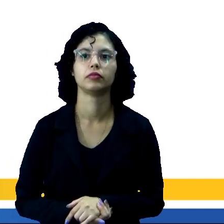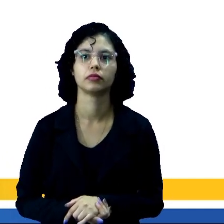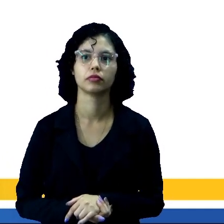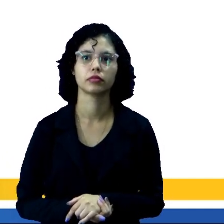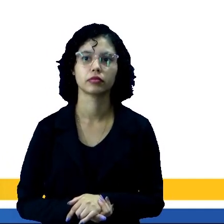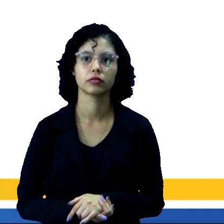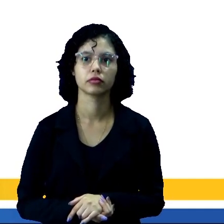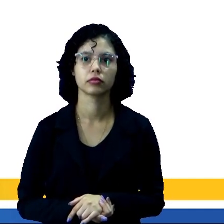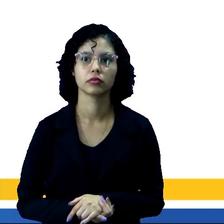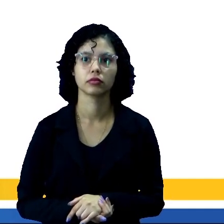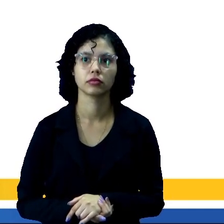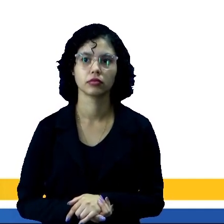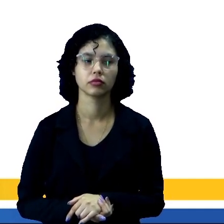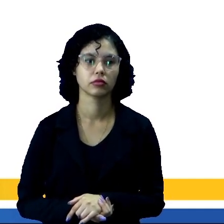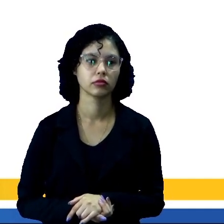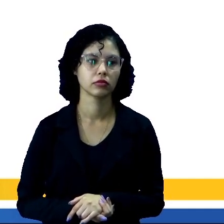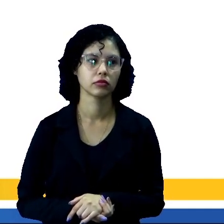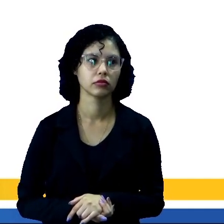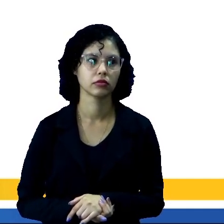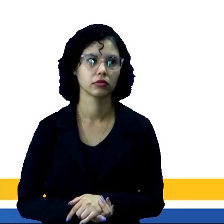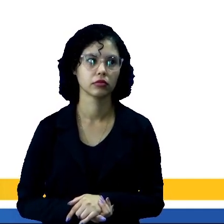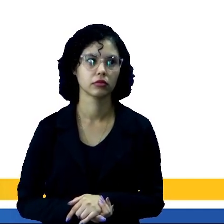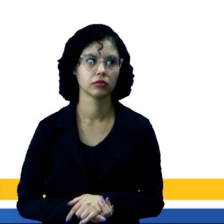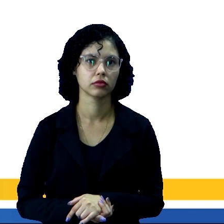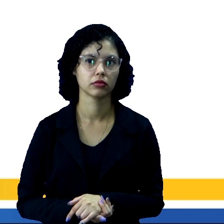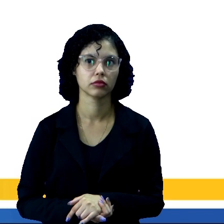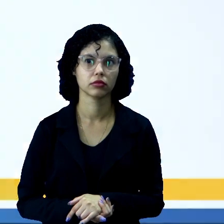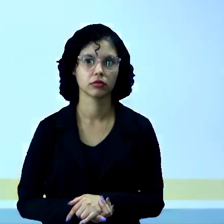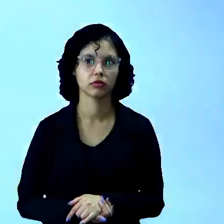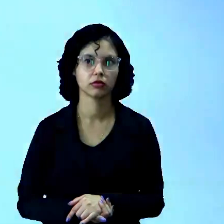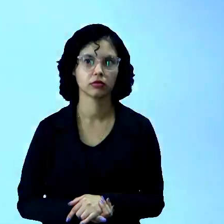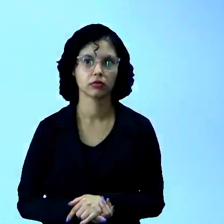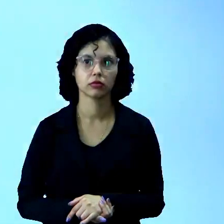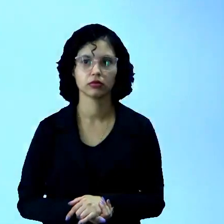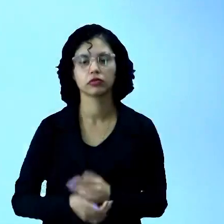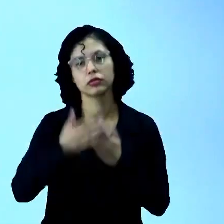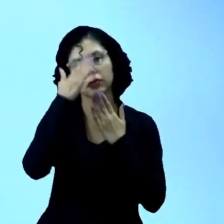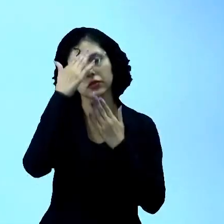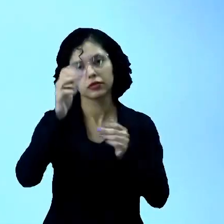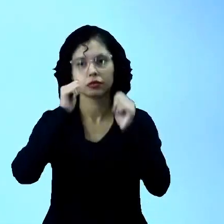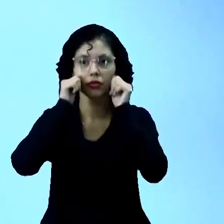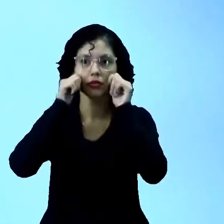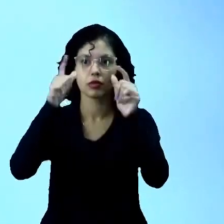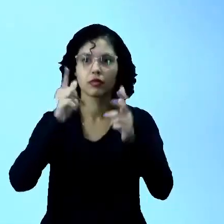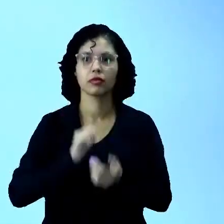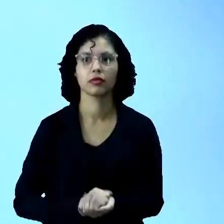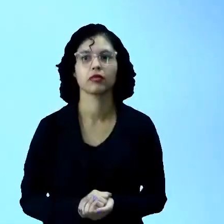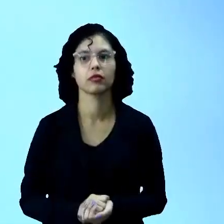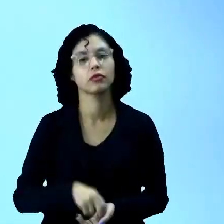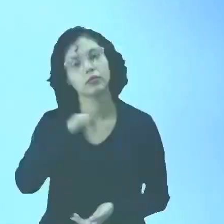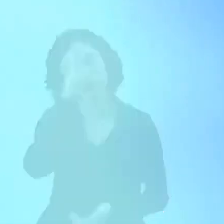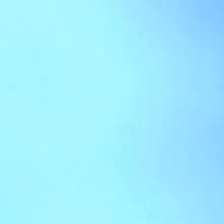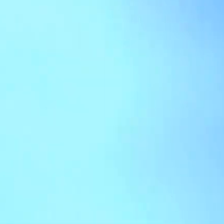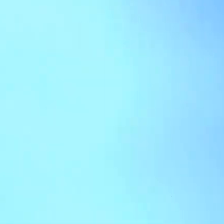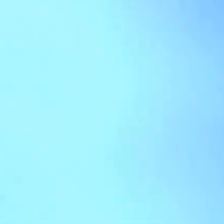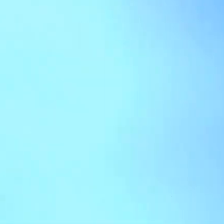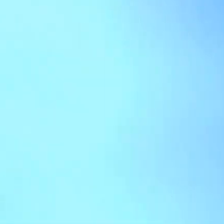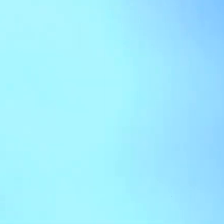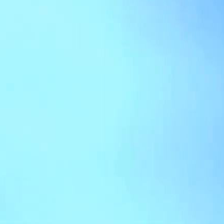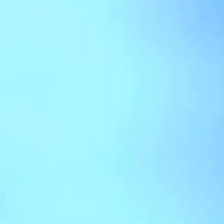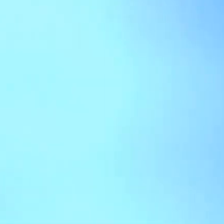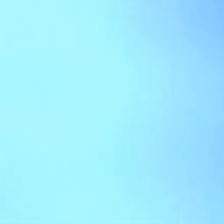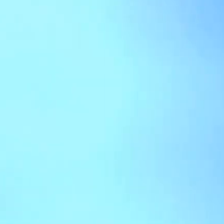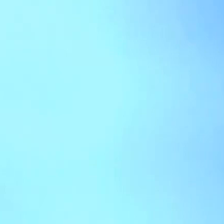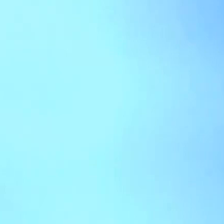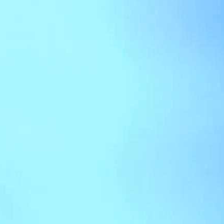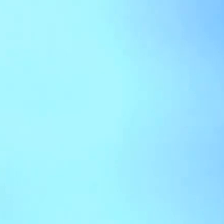Bom, espero que você tenha aproveitado a nossa aula. Obrigada por sua atenção. Lembre-se de conferir as suas aulas